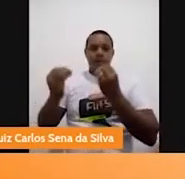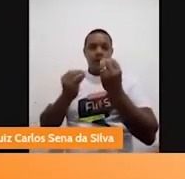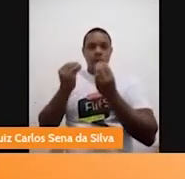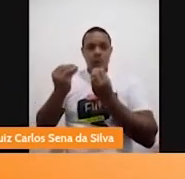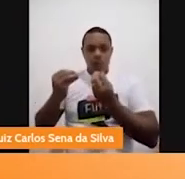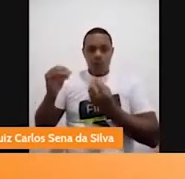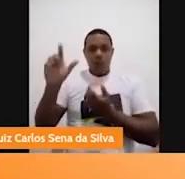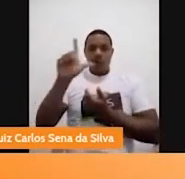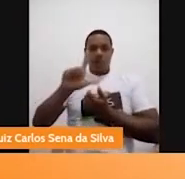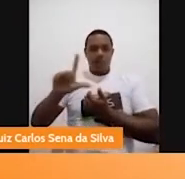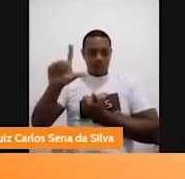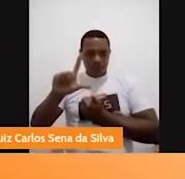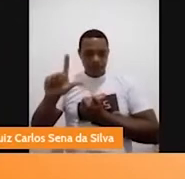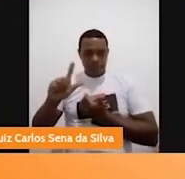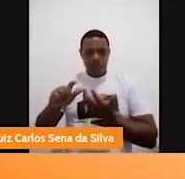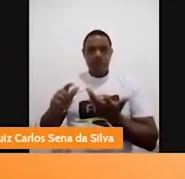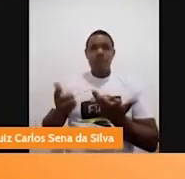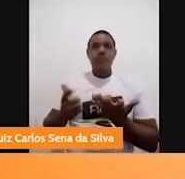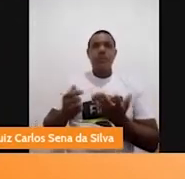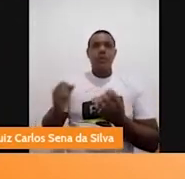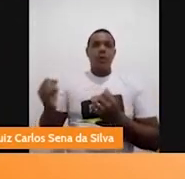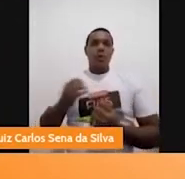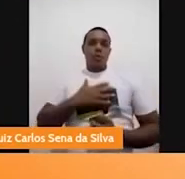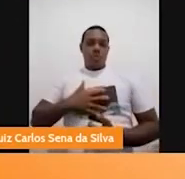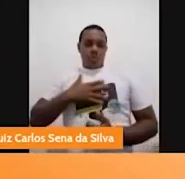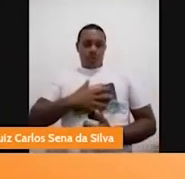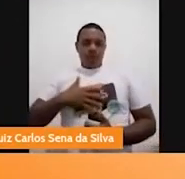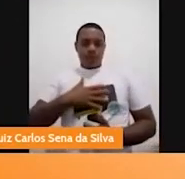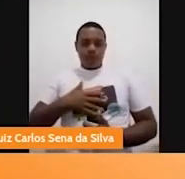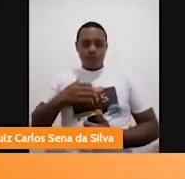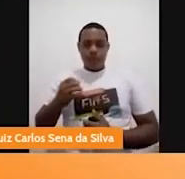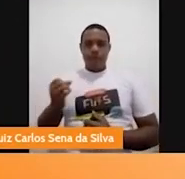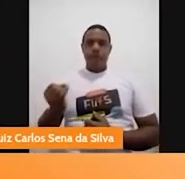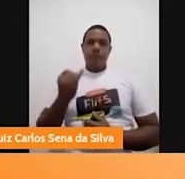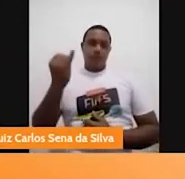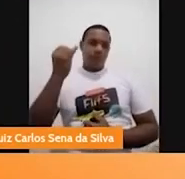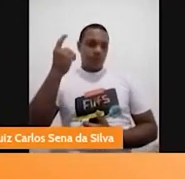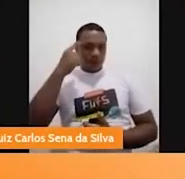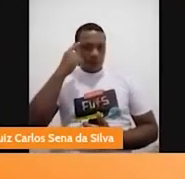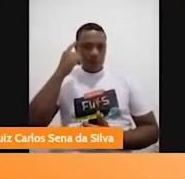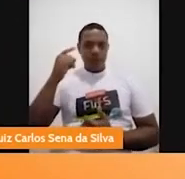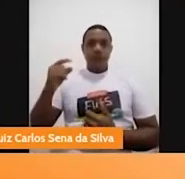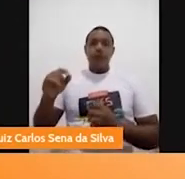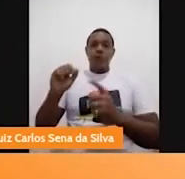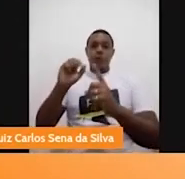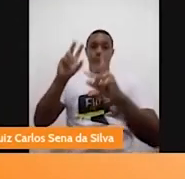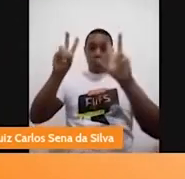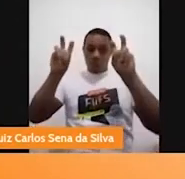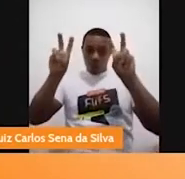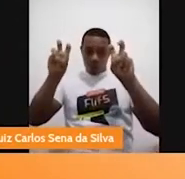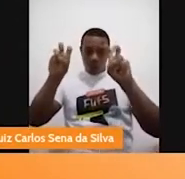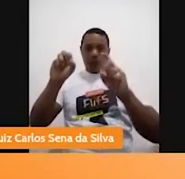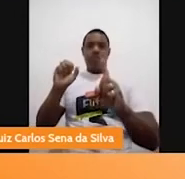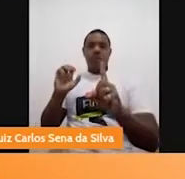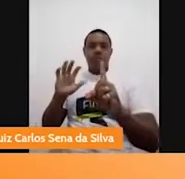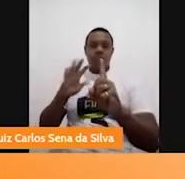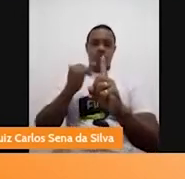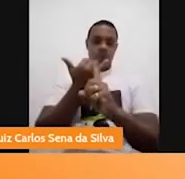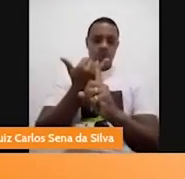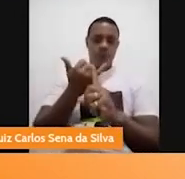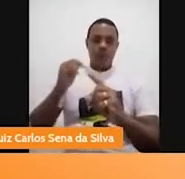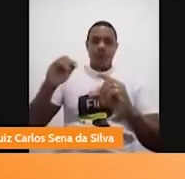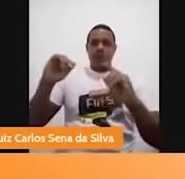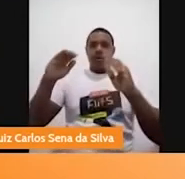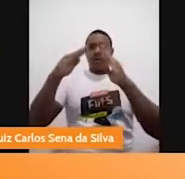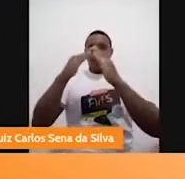e do prazer pela literatura, mas traz também esse viés, que é essa temática do bullying, né? Que ela sofreu na escola e que